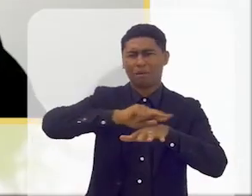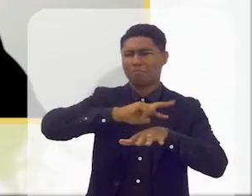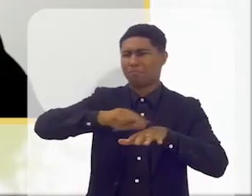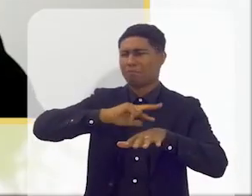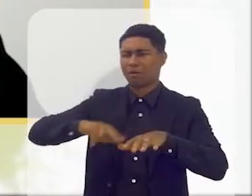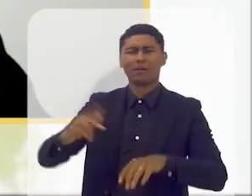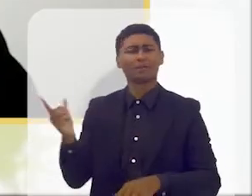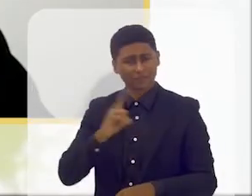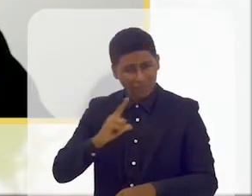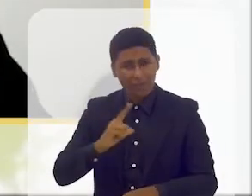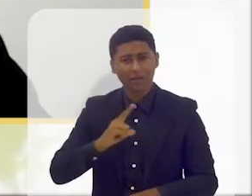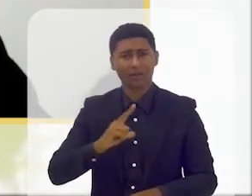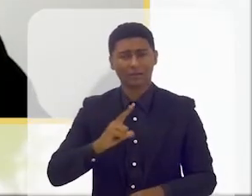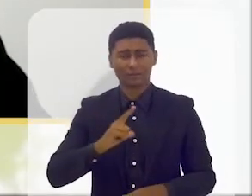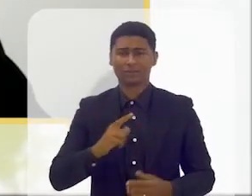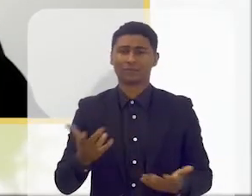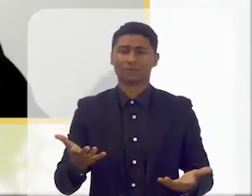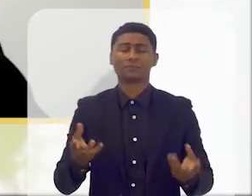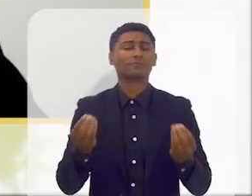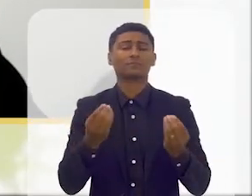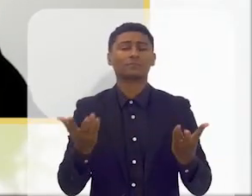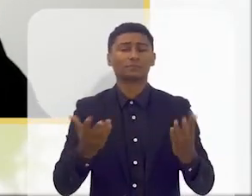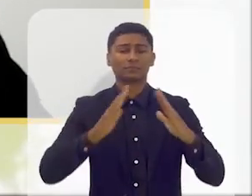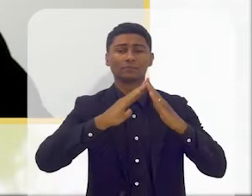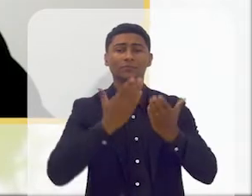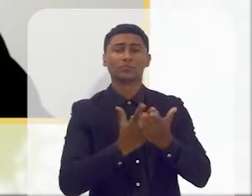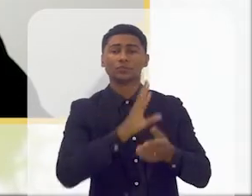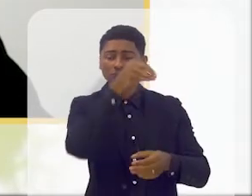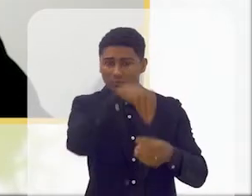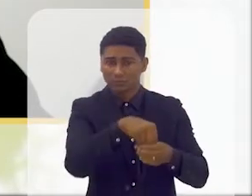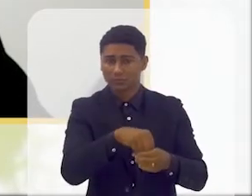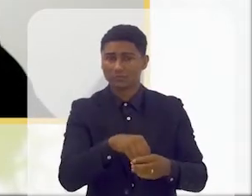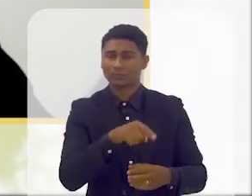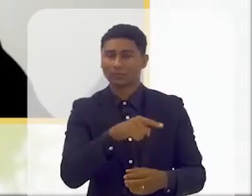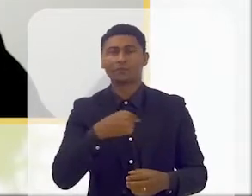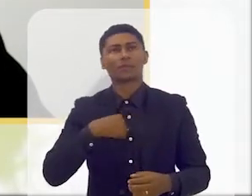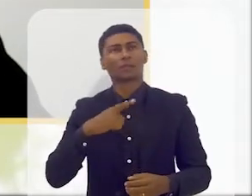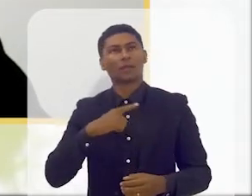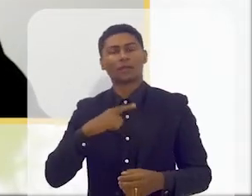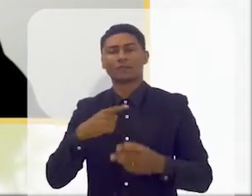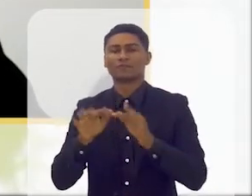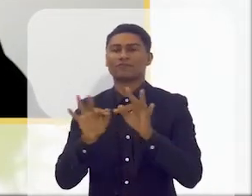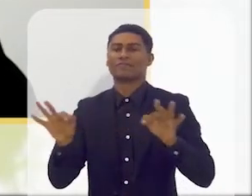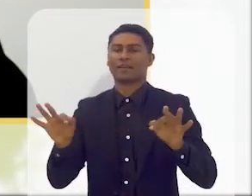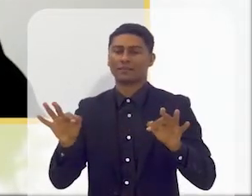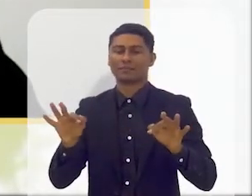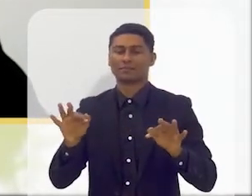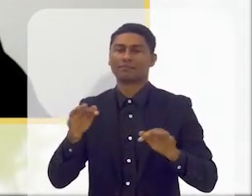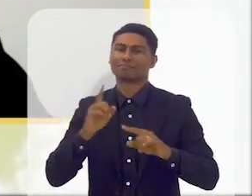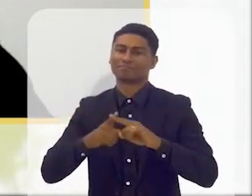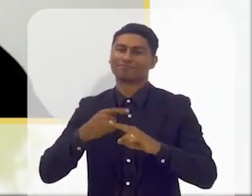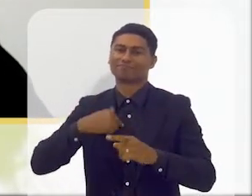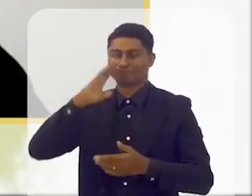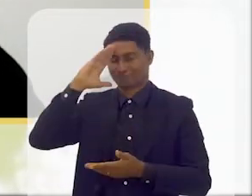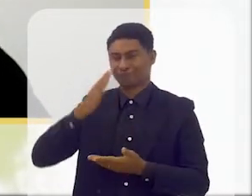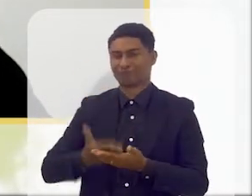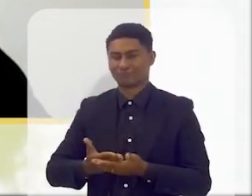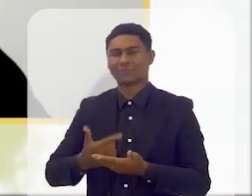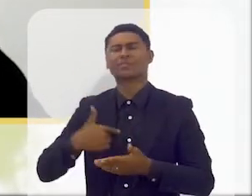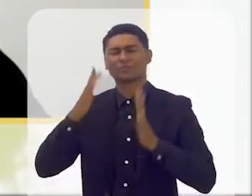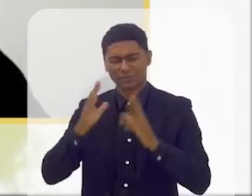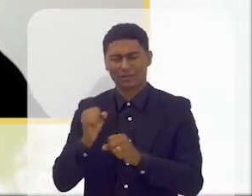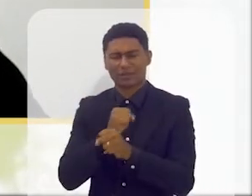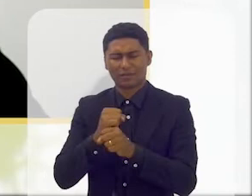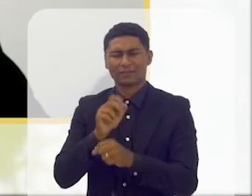que existe, para que também a escola, eu tenho um lema, talvez porque eu acredito e talvez porque eu seja